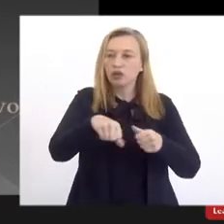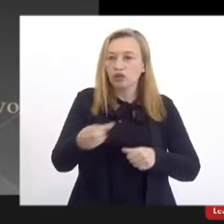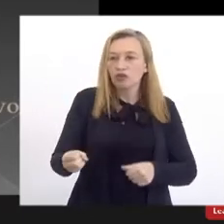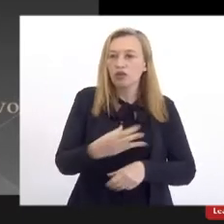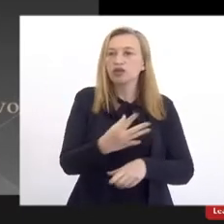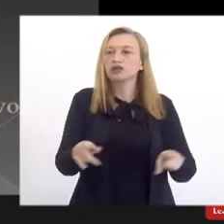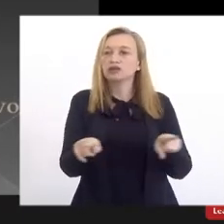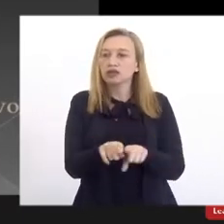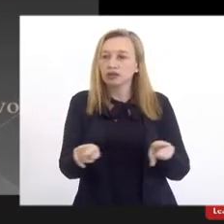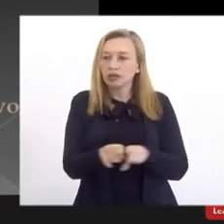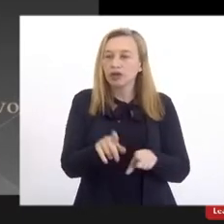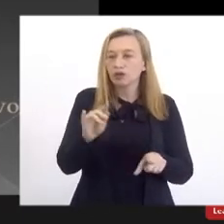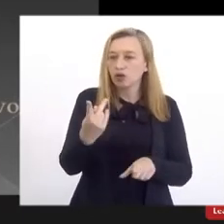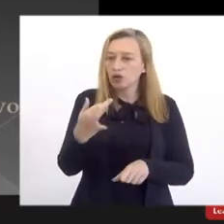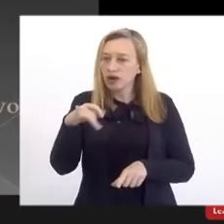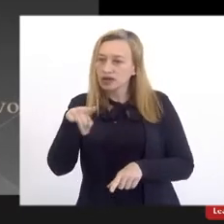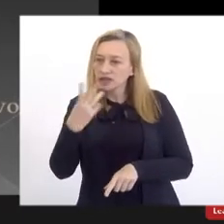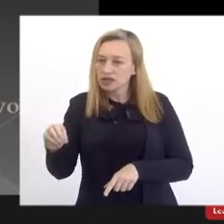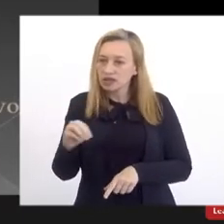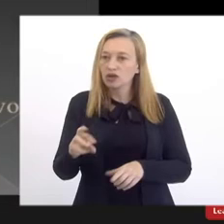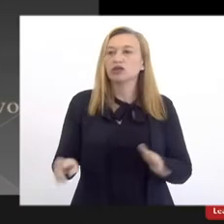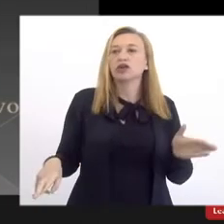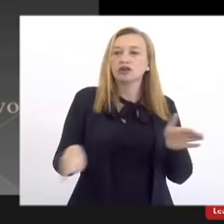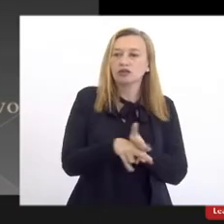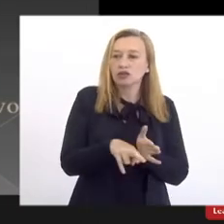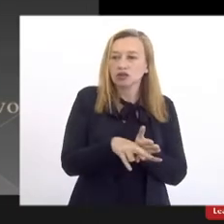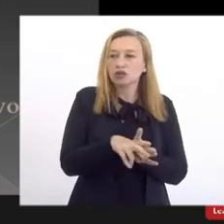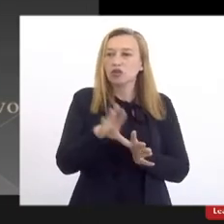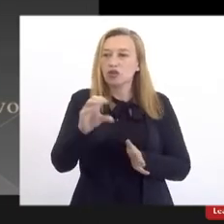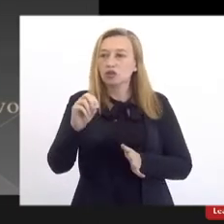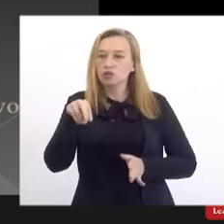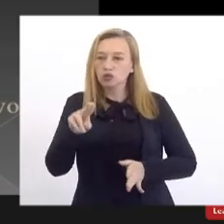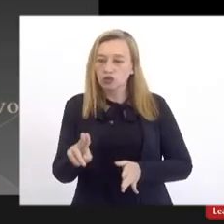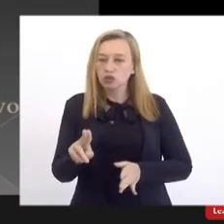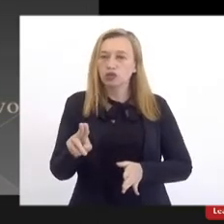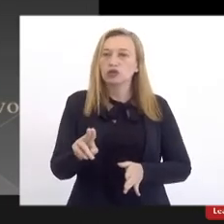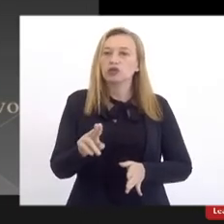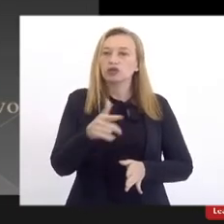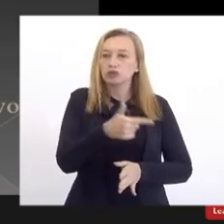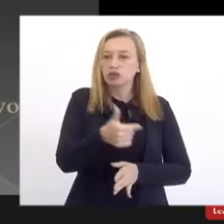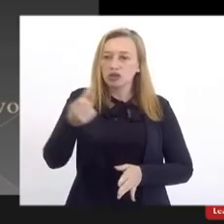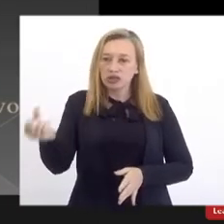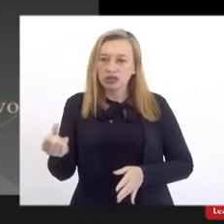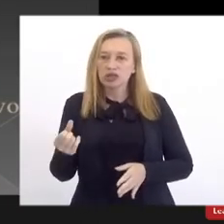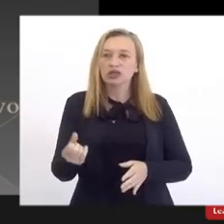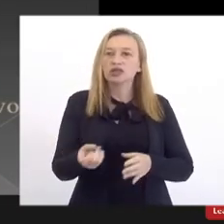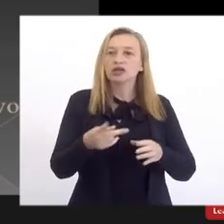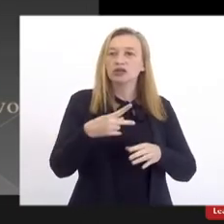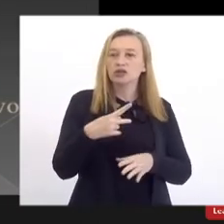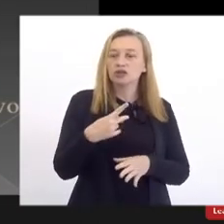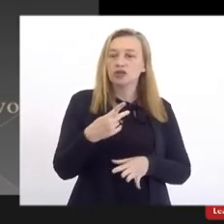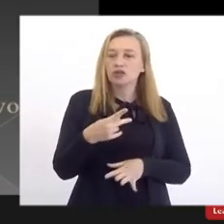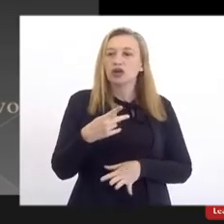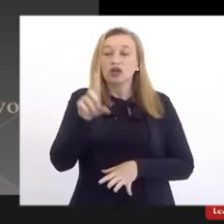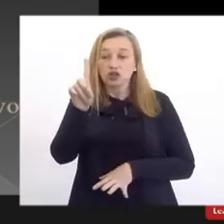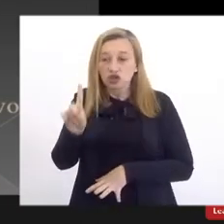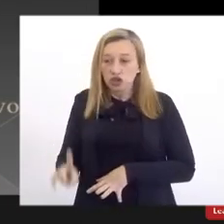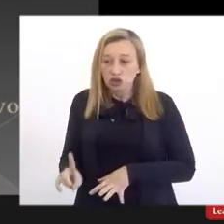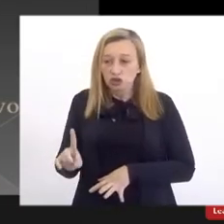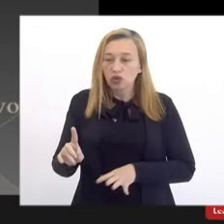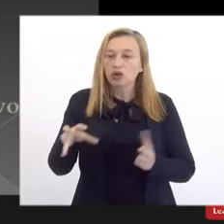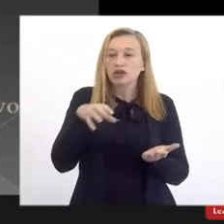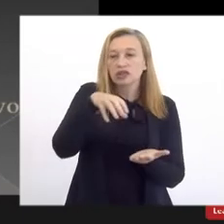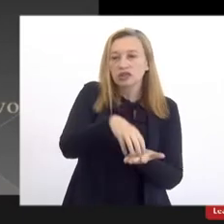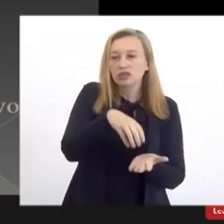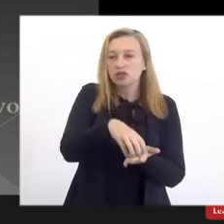a homologação daquela resolução com o SU de 2016. O comunicado do Diretório Central